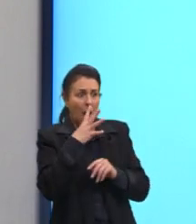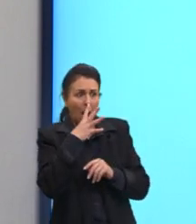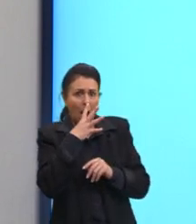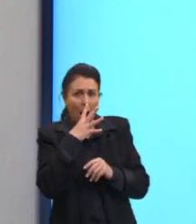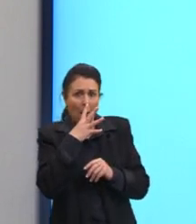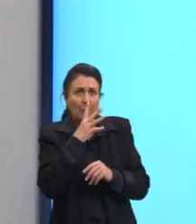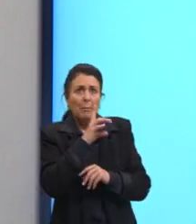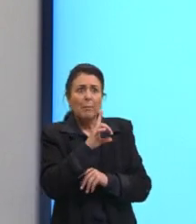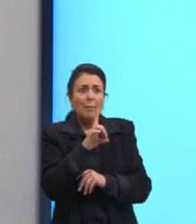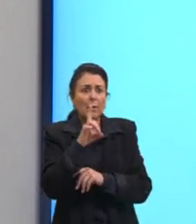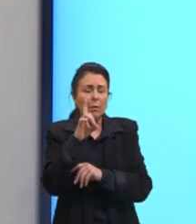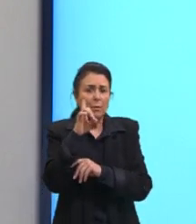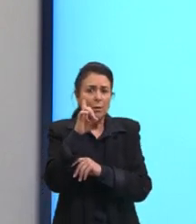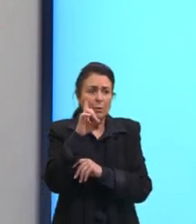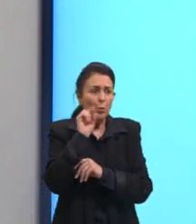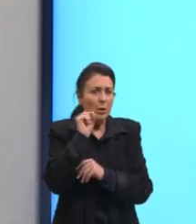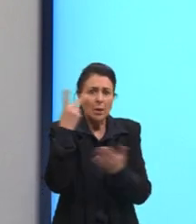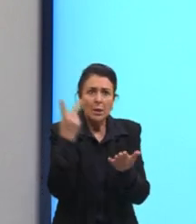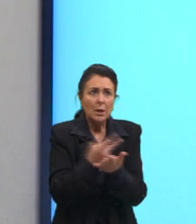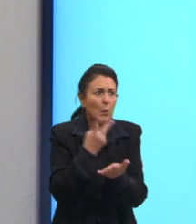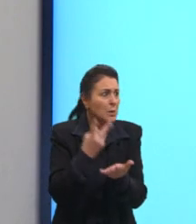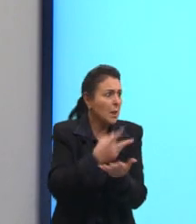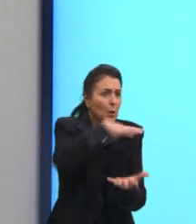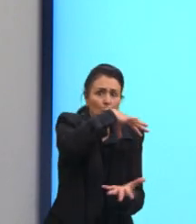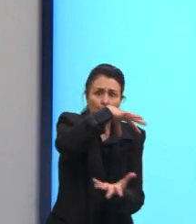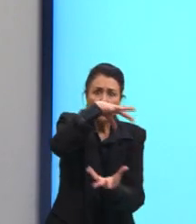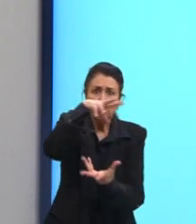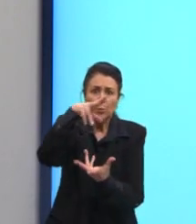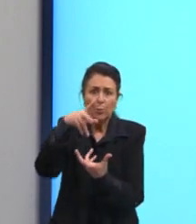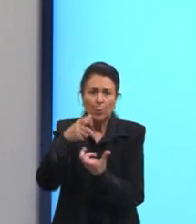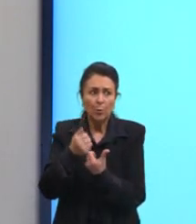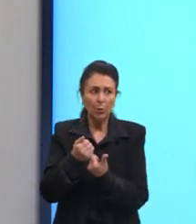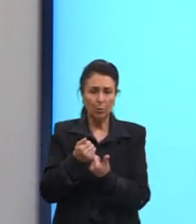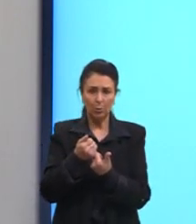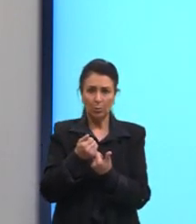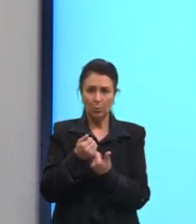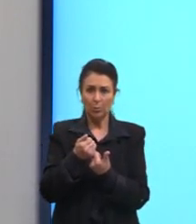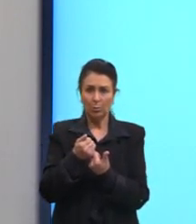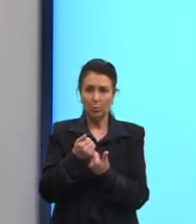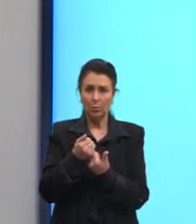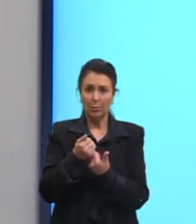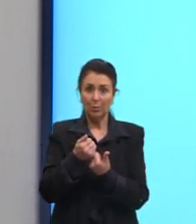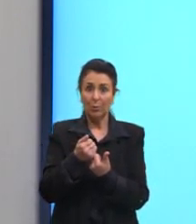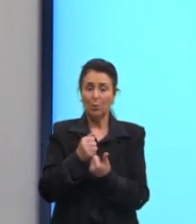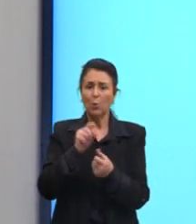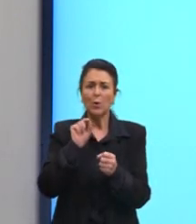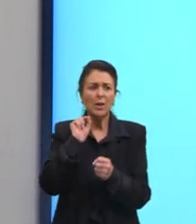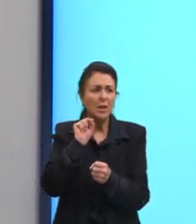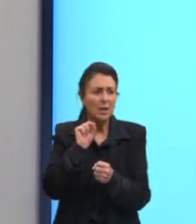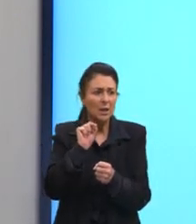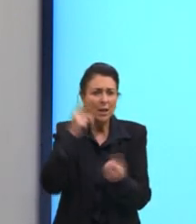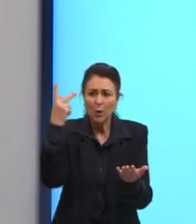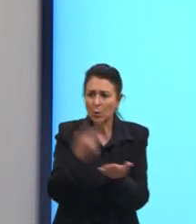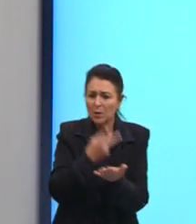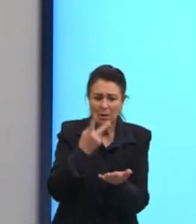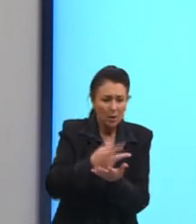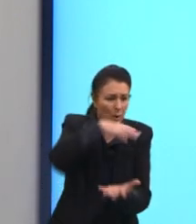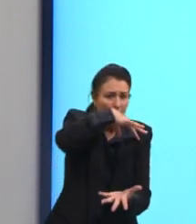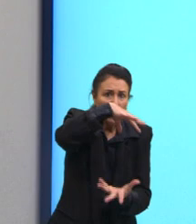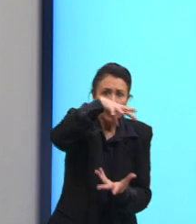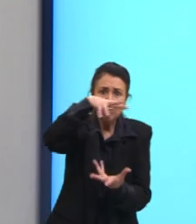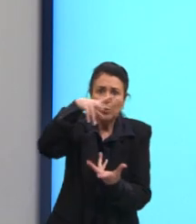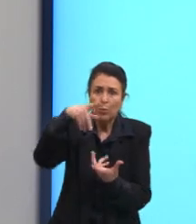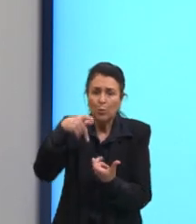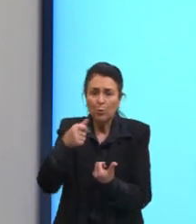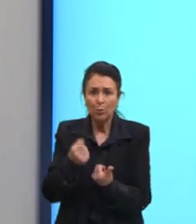que lhe há passado ao mundo? Ou seja, por Deus, o que está acontecendo? O que aconteceu